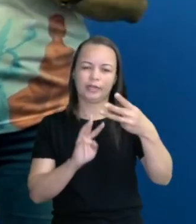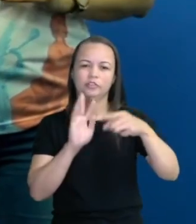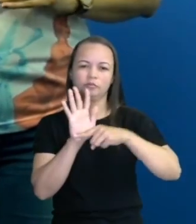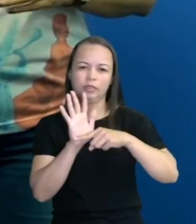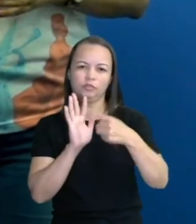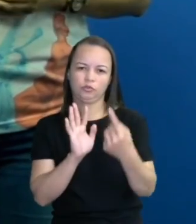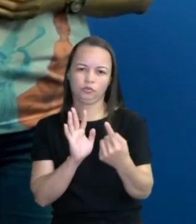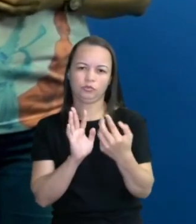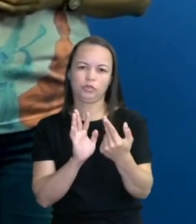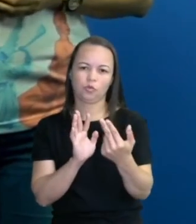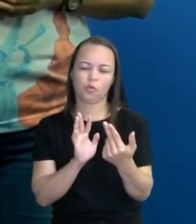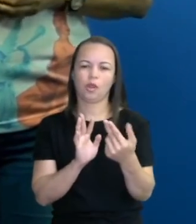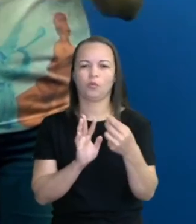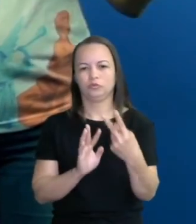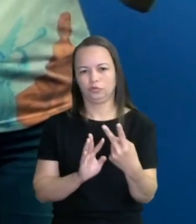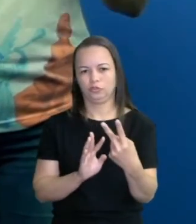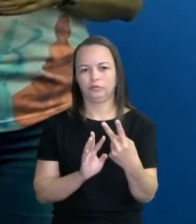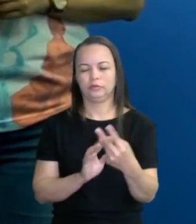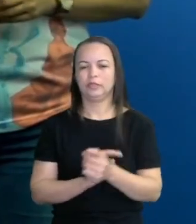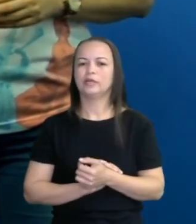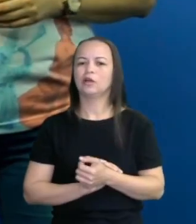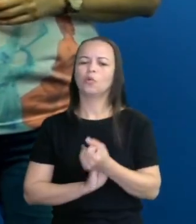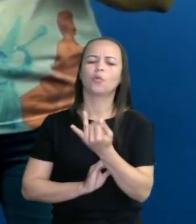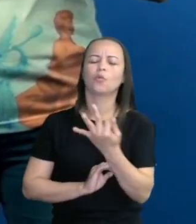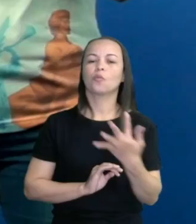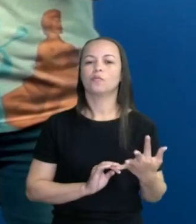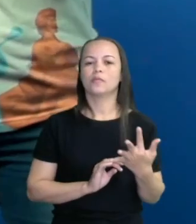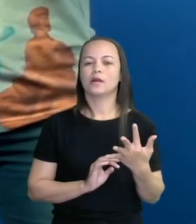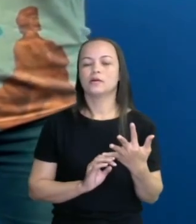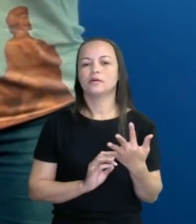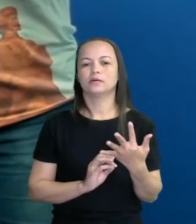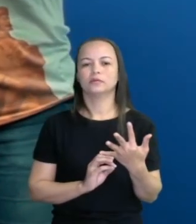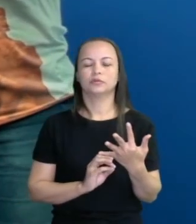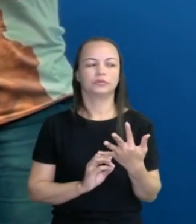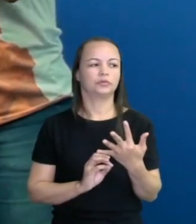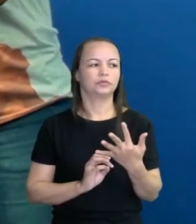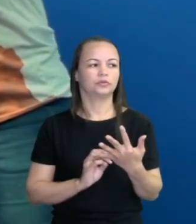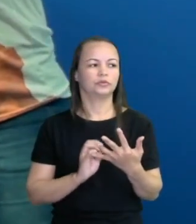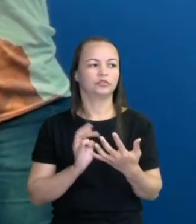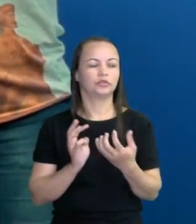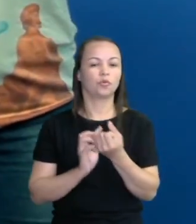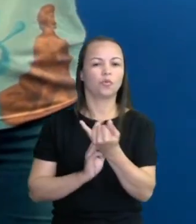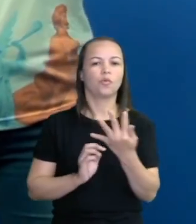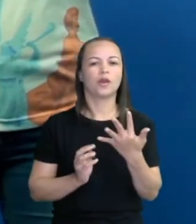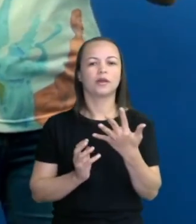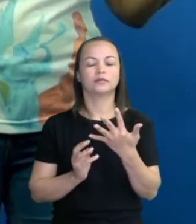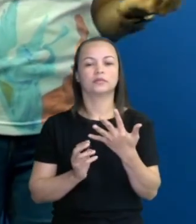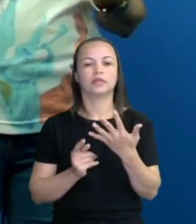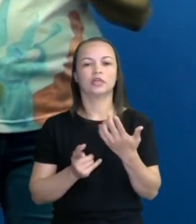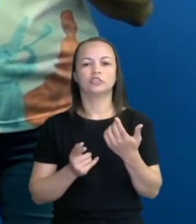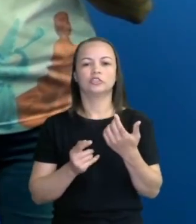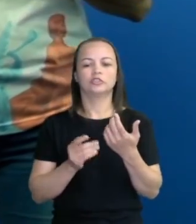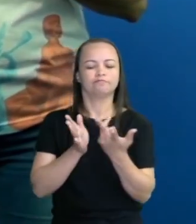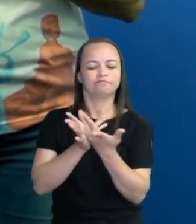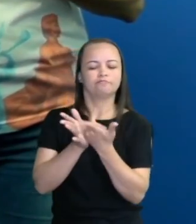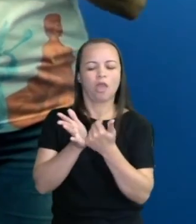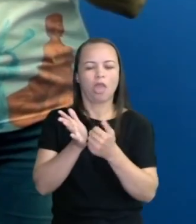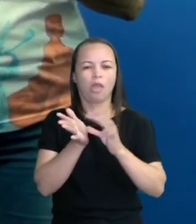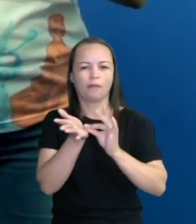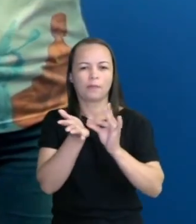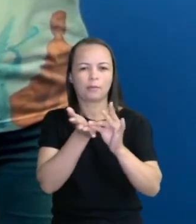3 menos 1, 2. E aí quantas figurinhas